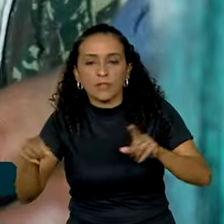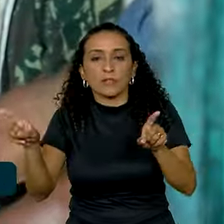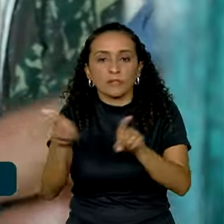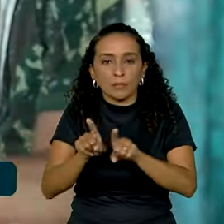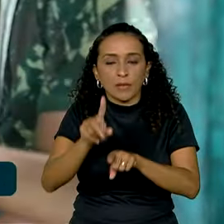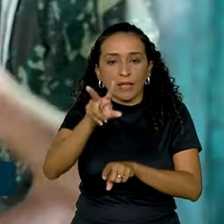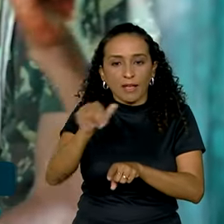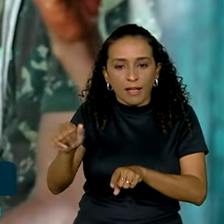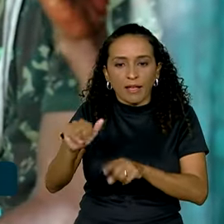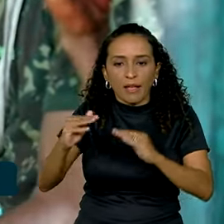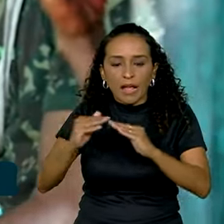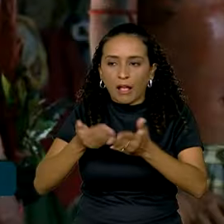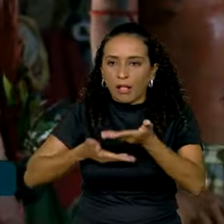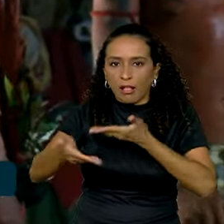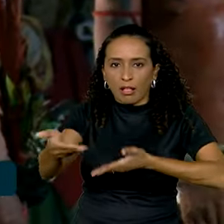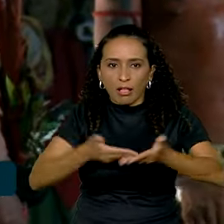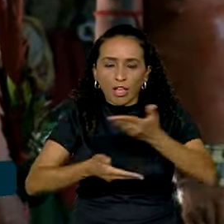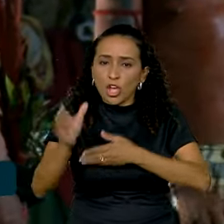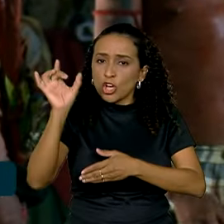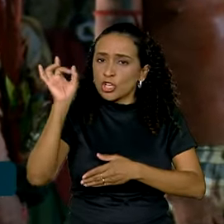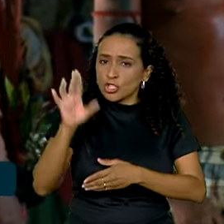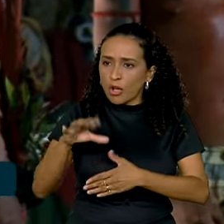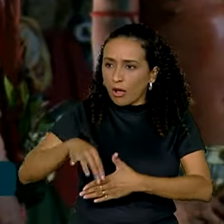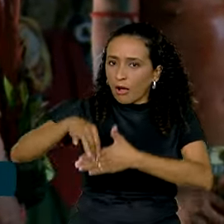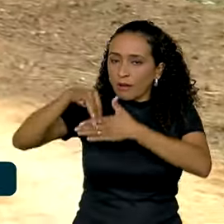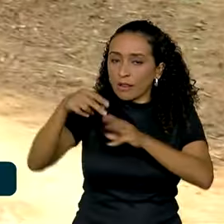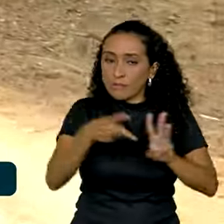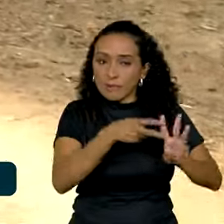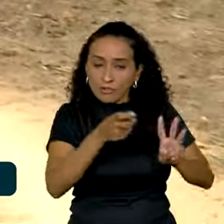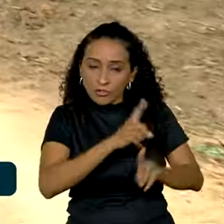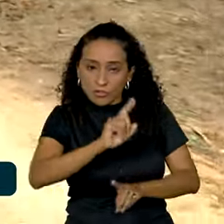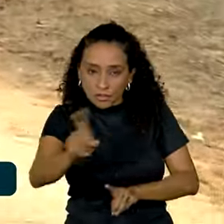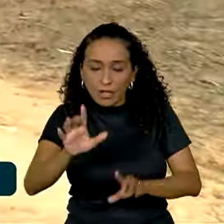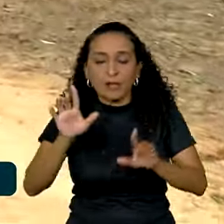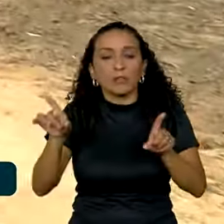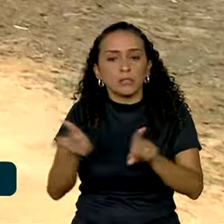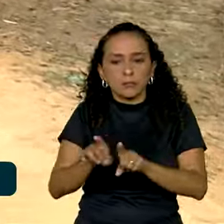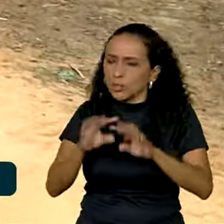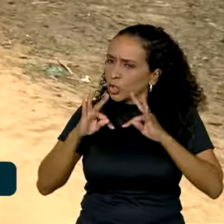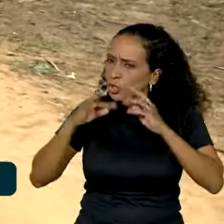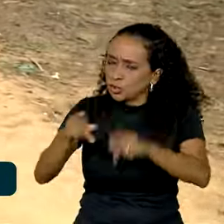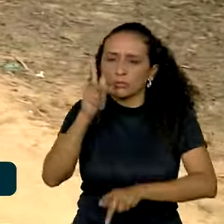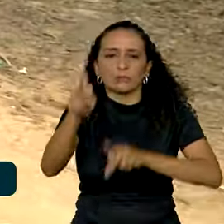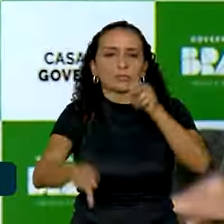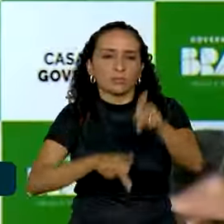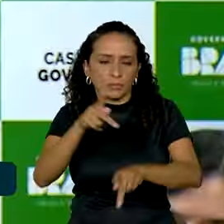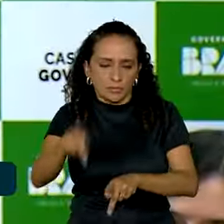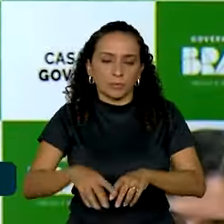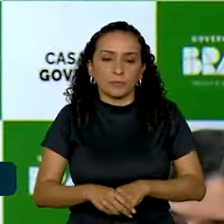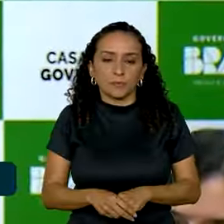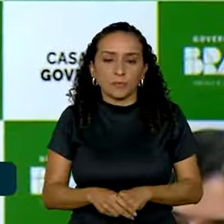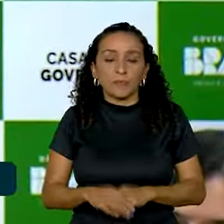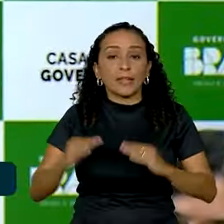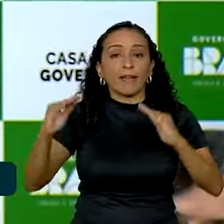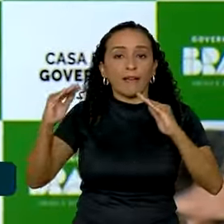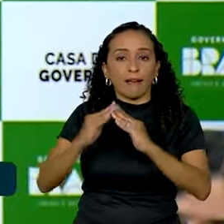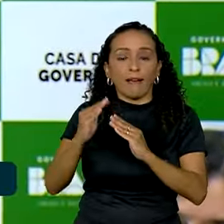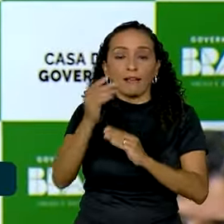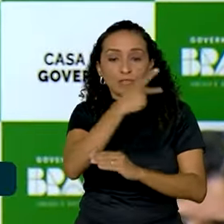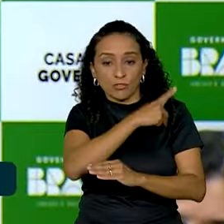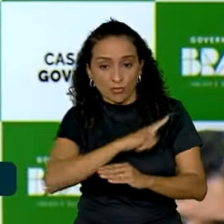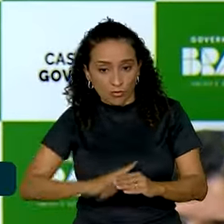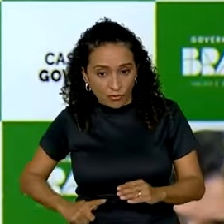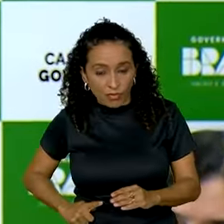será um canal de diálogo não apenas com líderes indígenas, mas com toda a população. A Casa de Governo